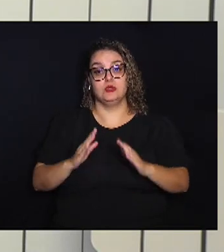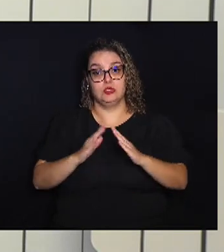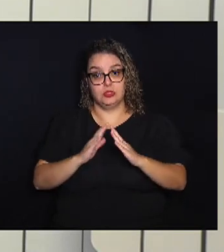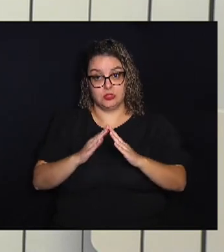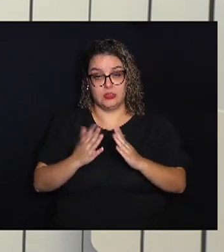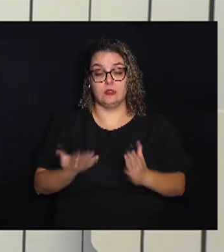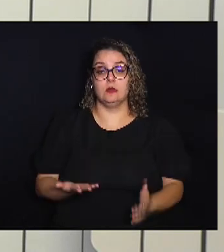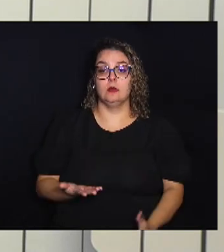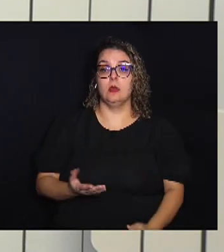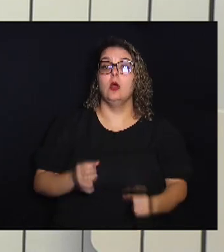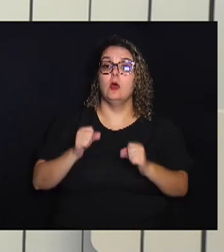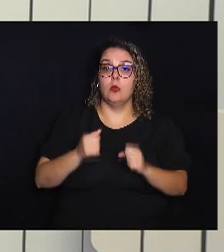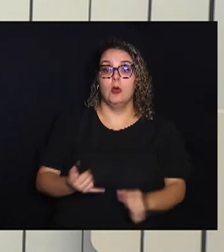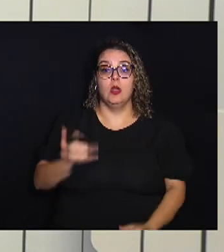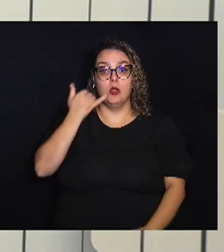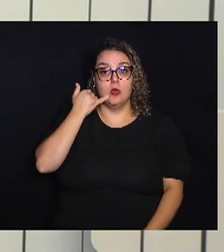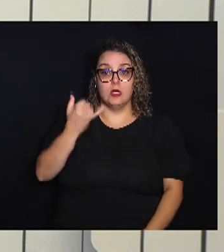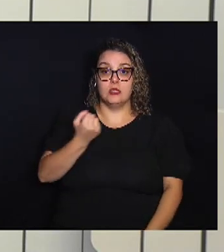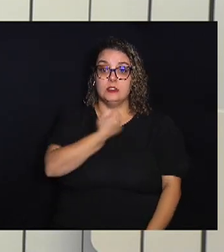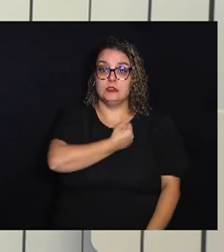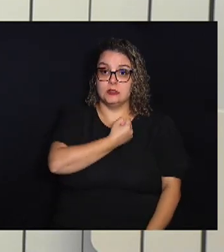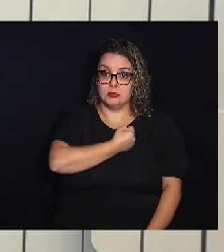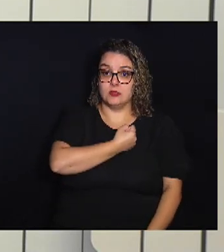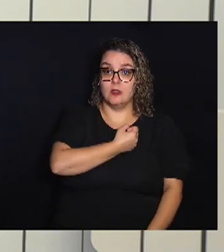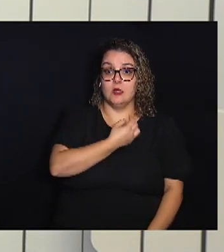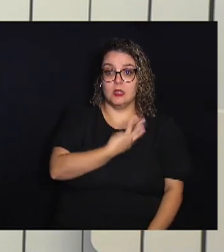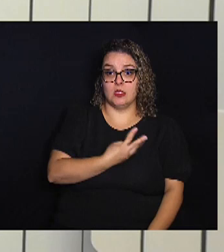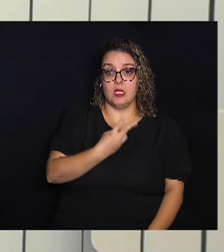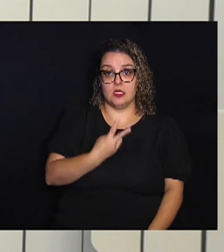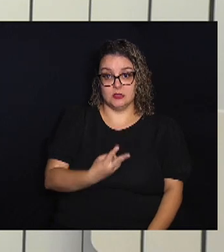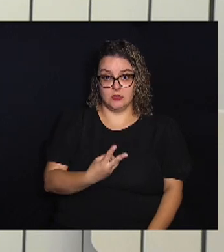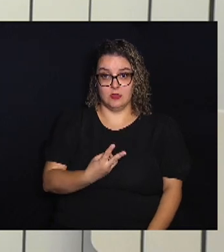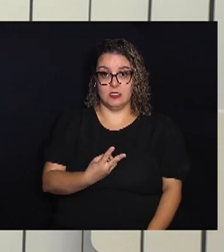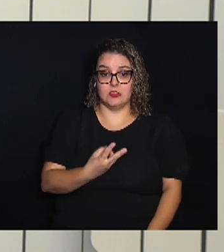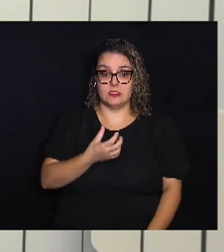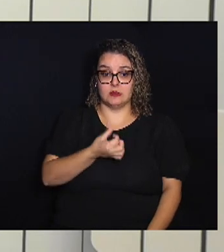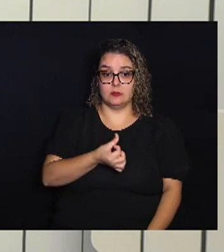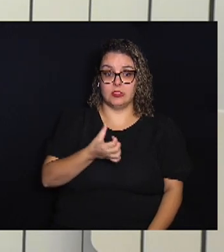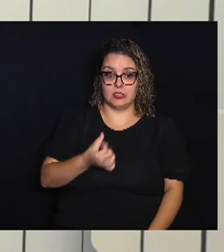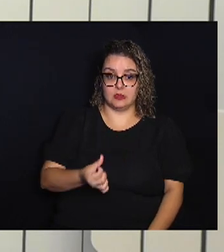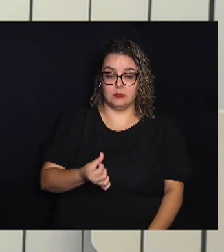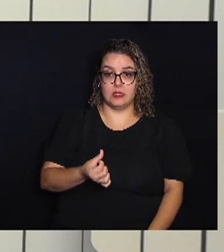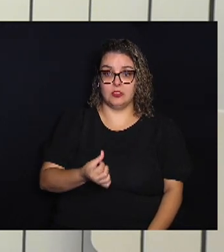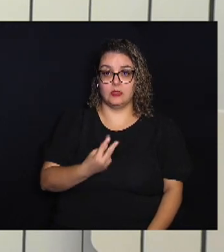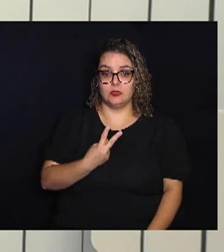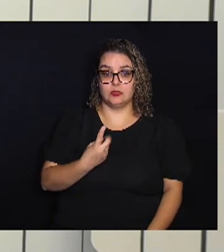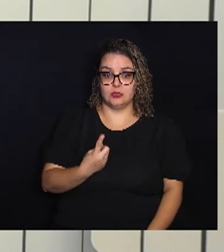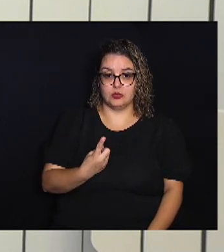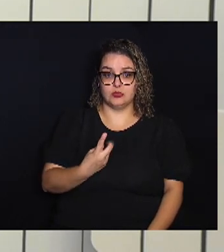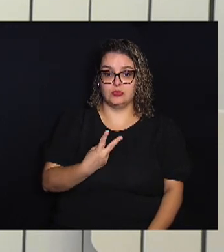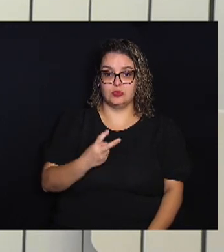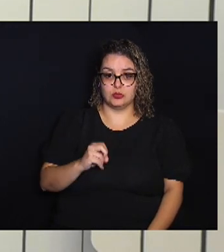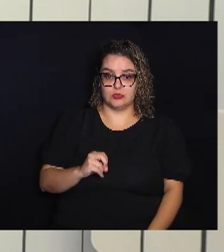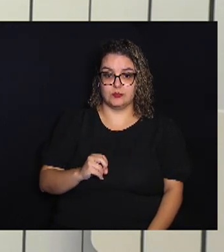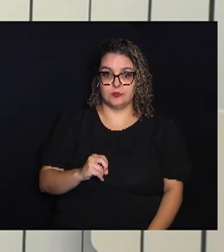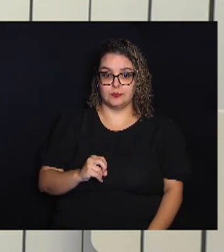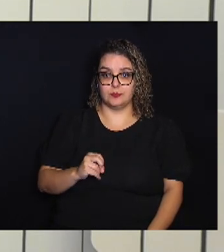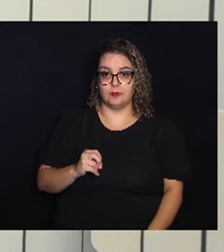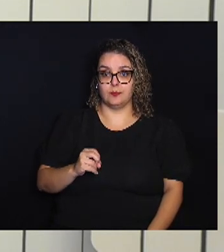Você pode ligar no telefone 32662120